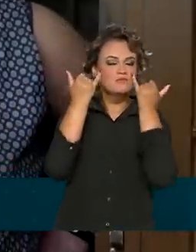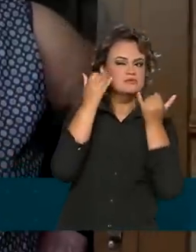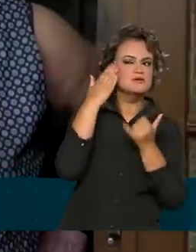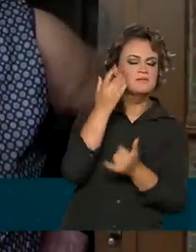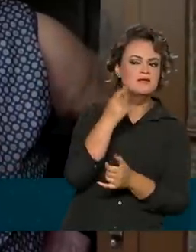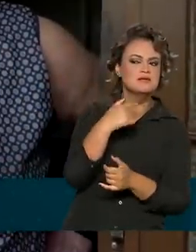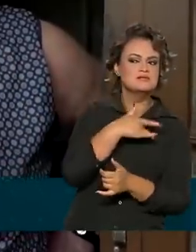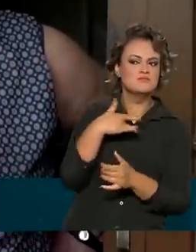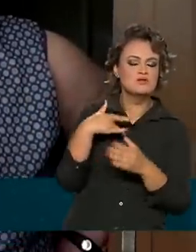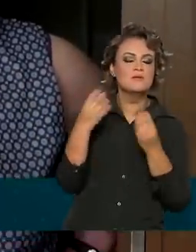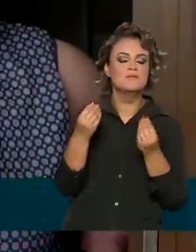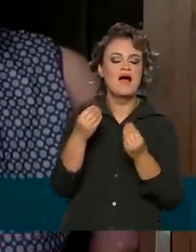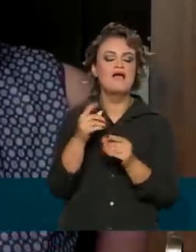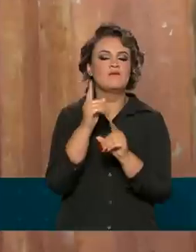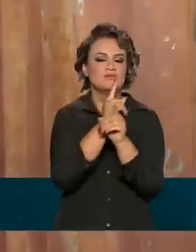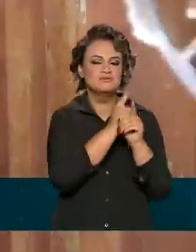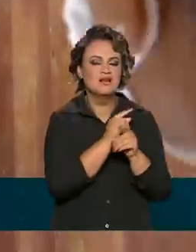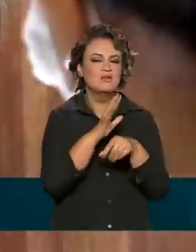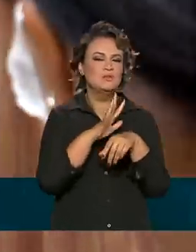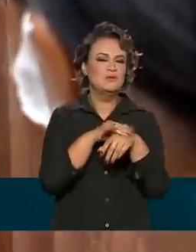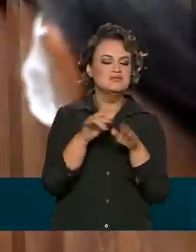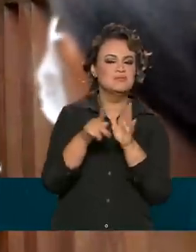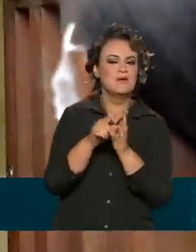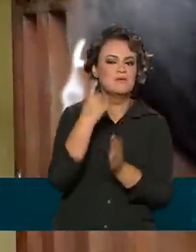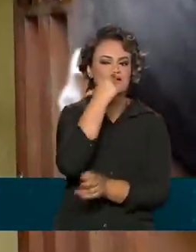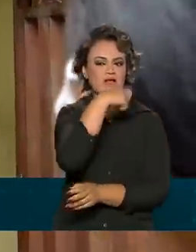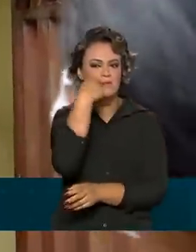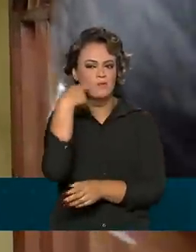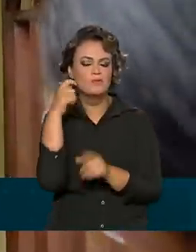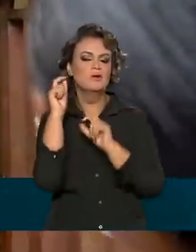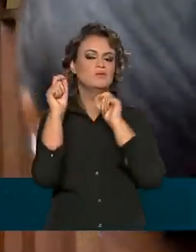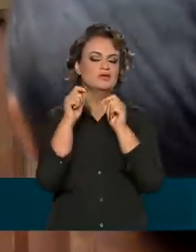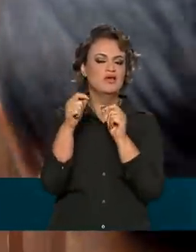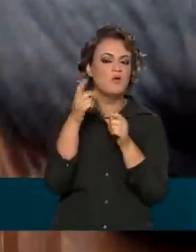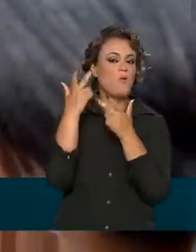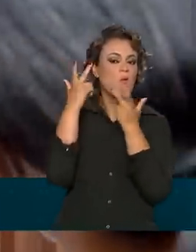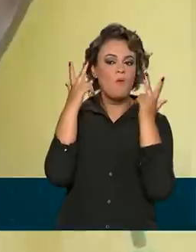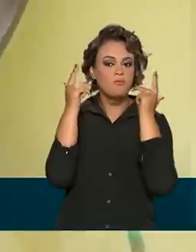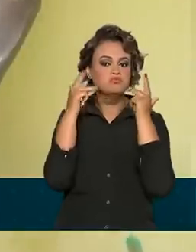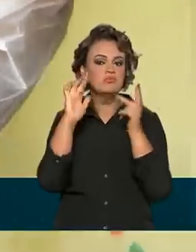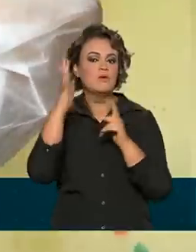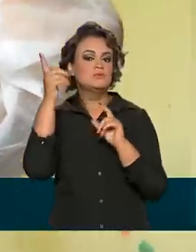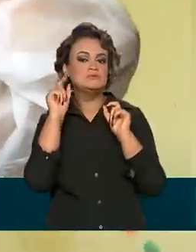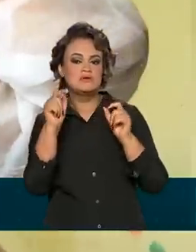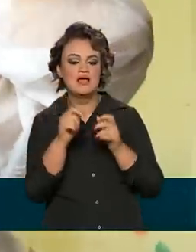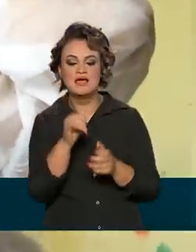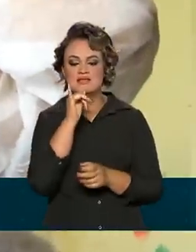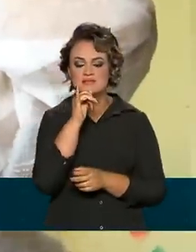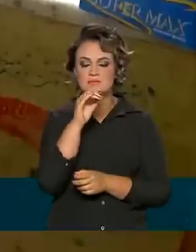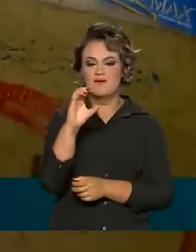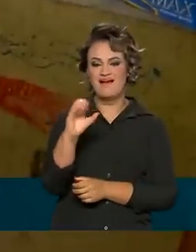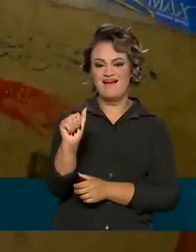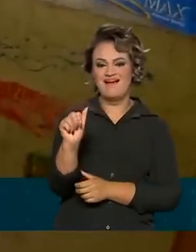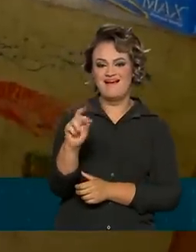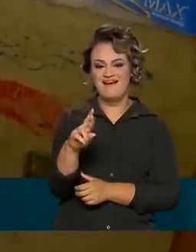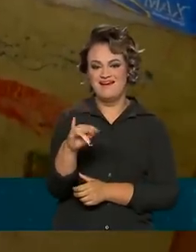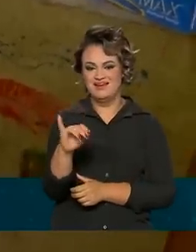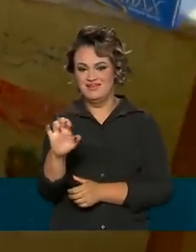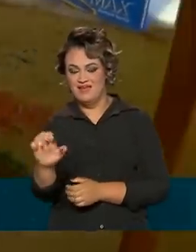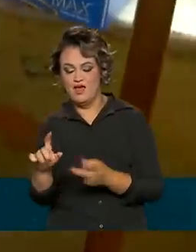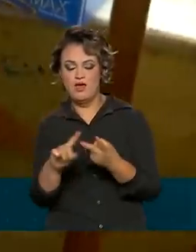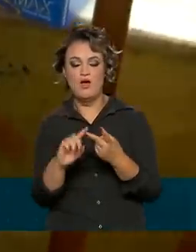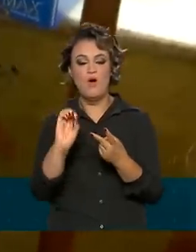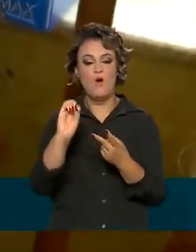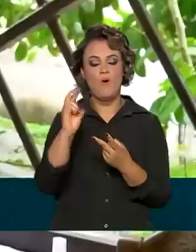possível identificar as doenças bucais mais comuns entre os brasileiros, como a cárie dentária e a